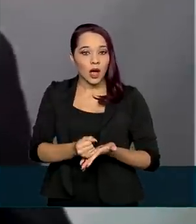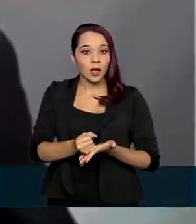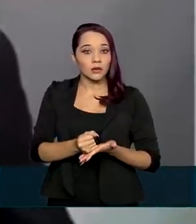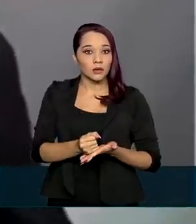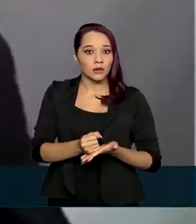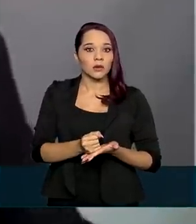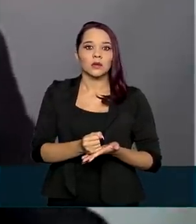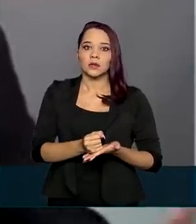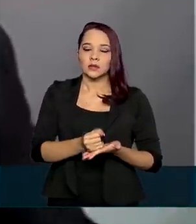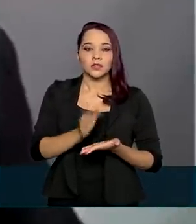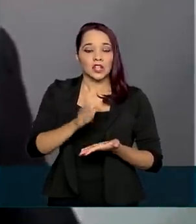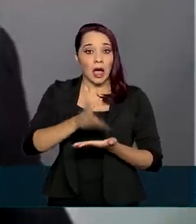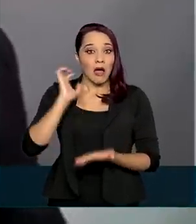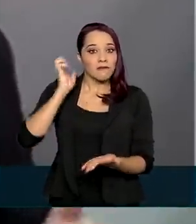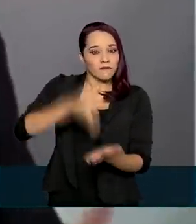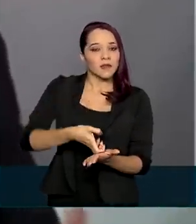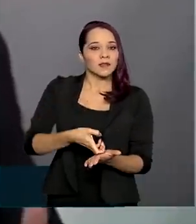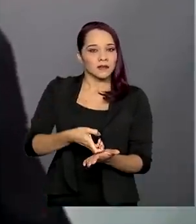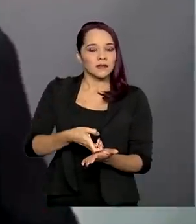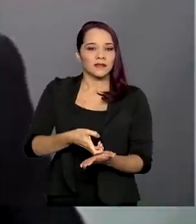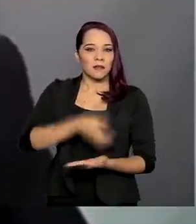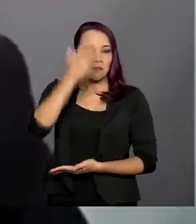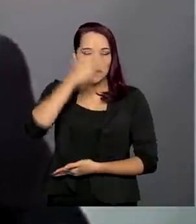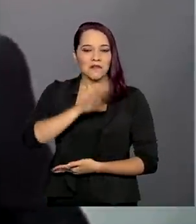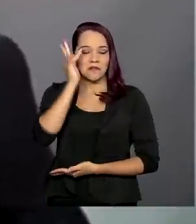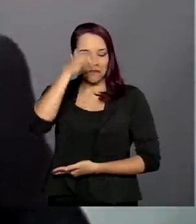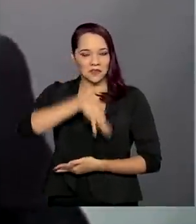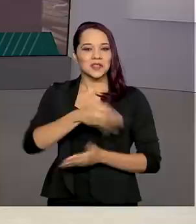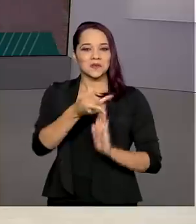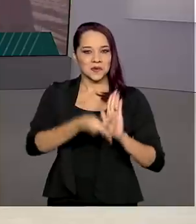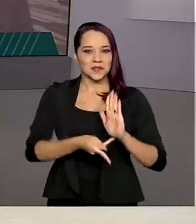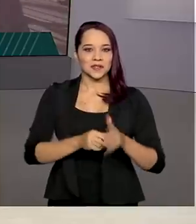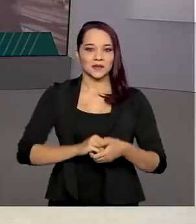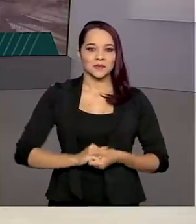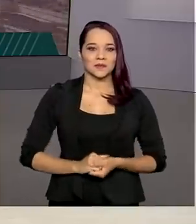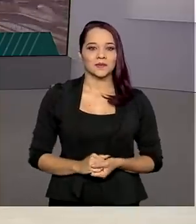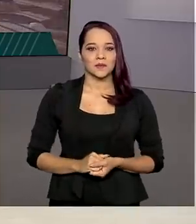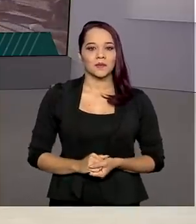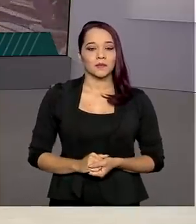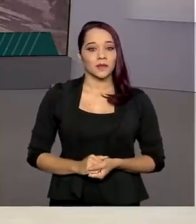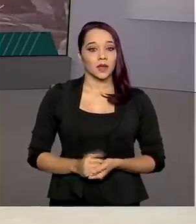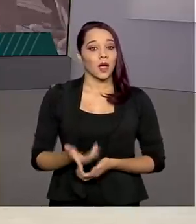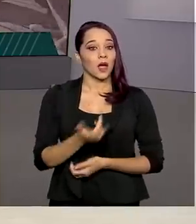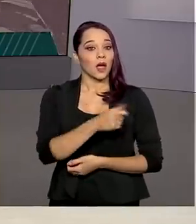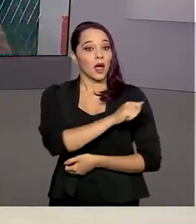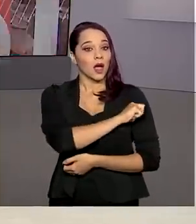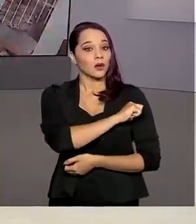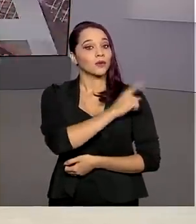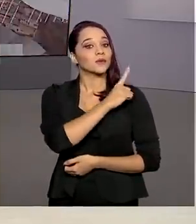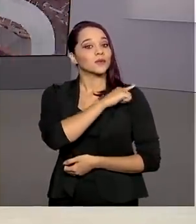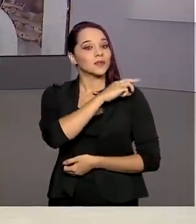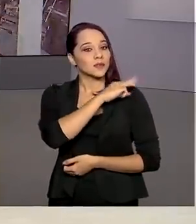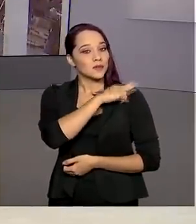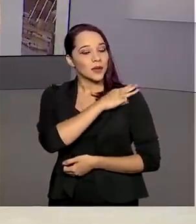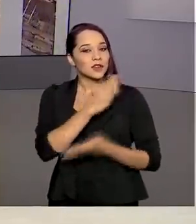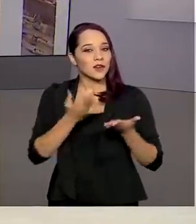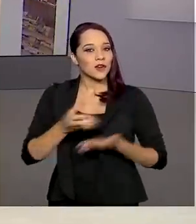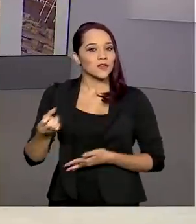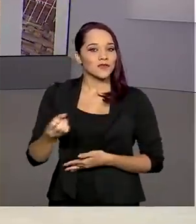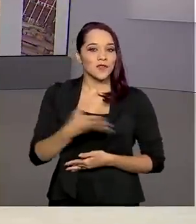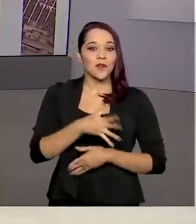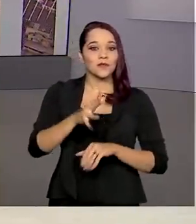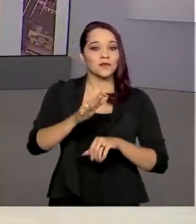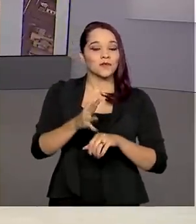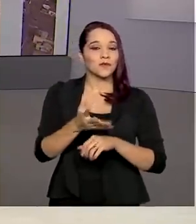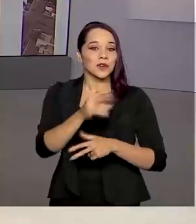grande parcela da outorga à vista, mostra confiança no projeto. Estudantes do ensino médio vão contar com uma nova